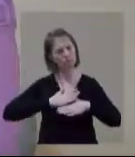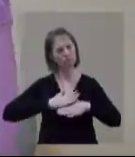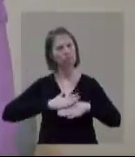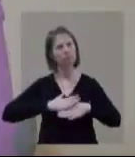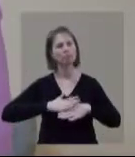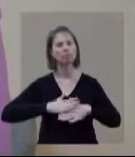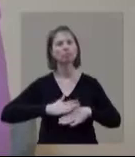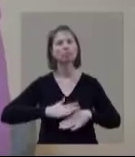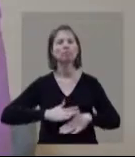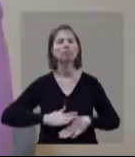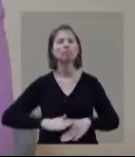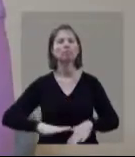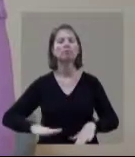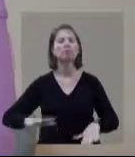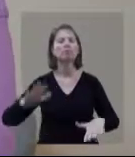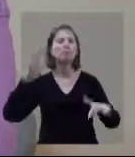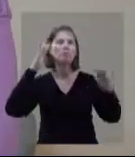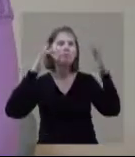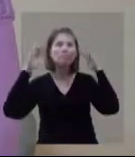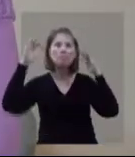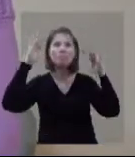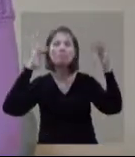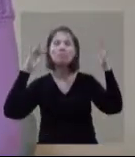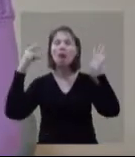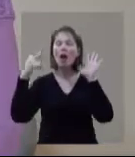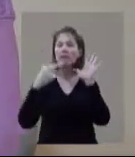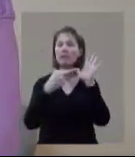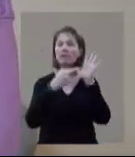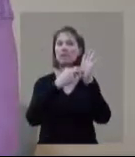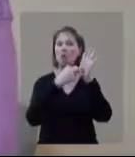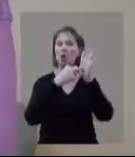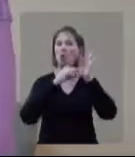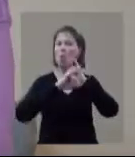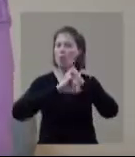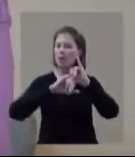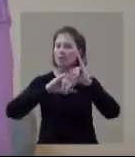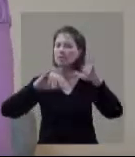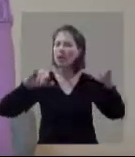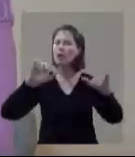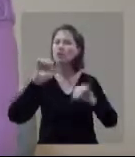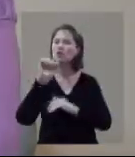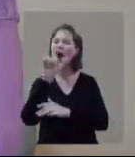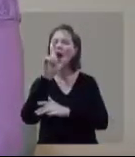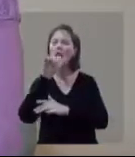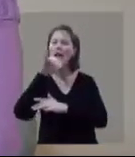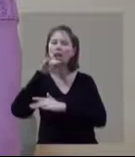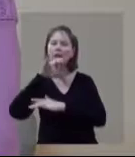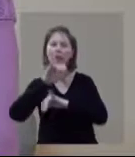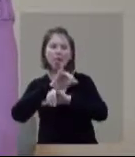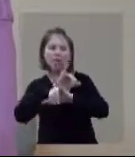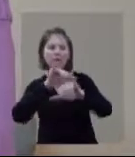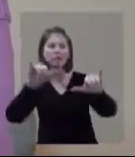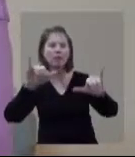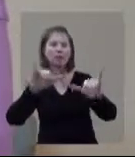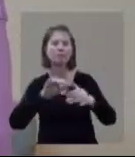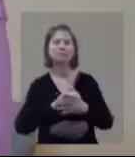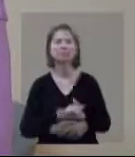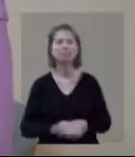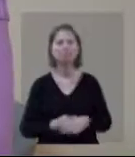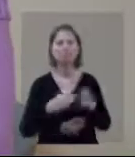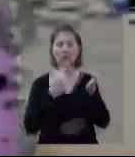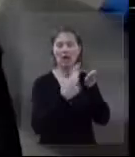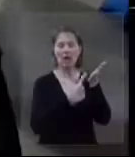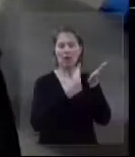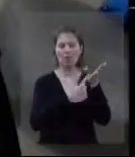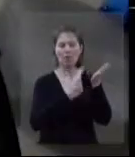vamos desacelerar, respire fundo, medite e preste atenção nessa mensagem com a Aline Collier no Entre Elas e Deus.